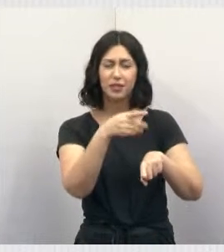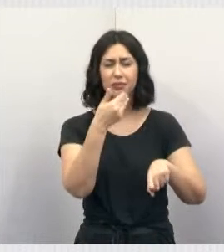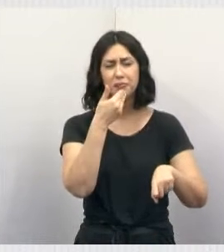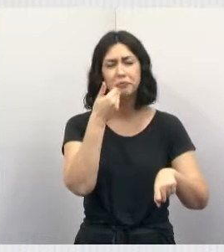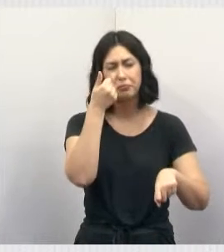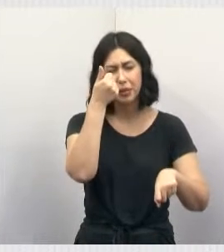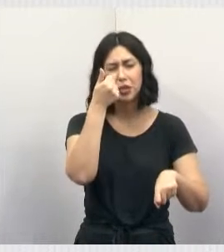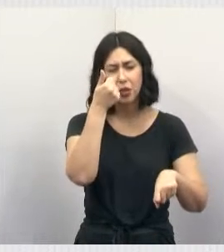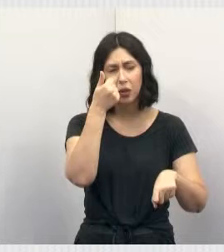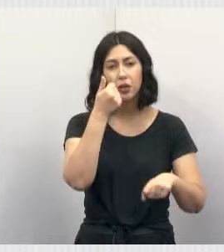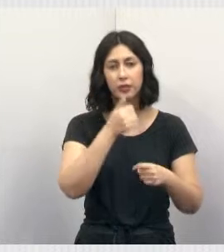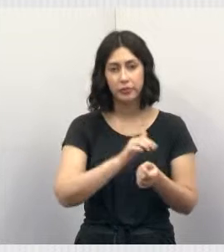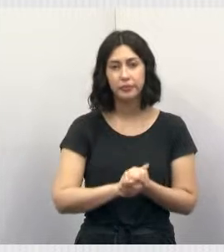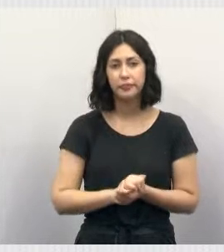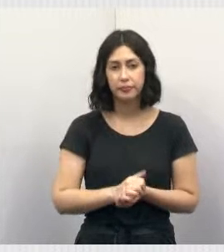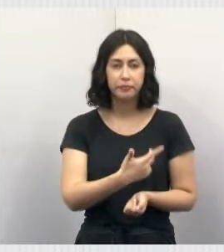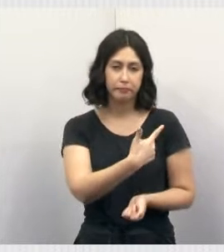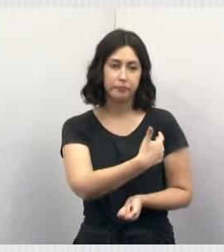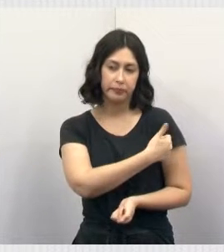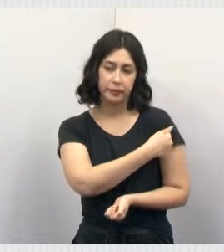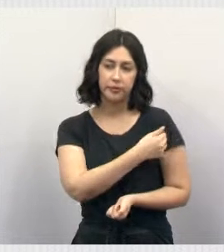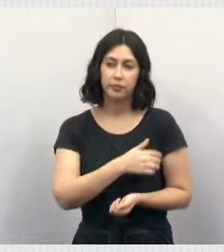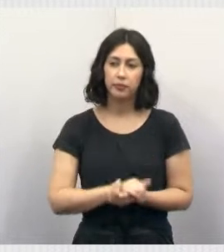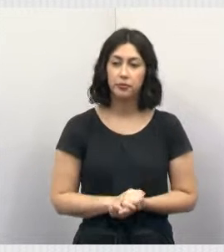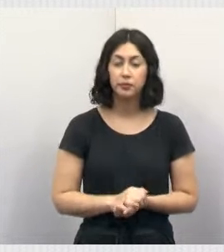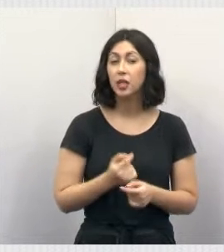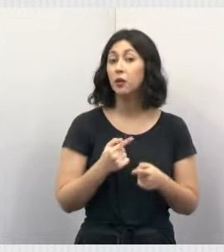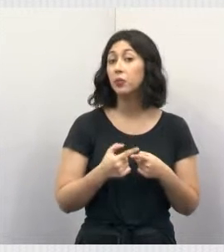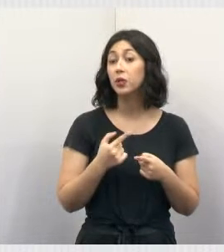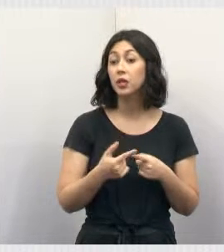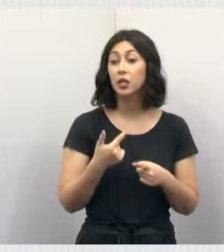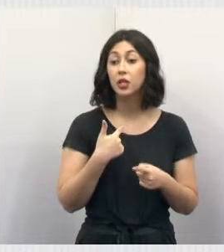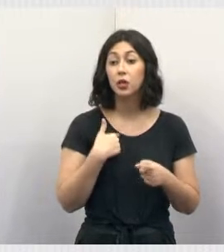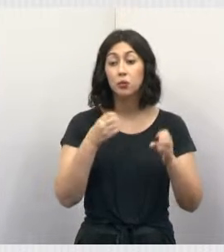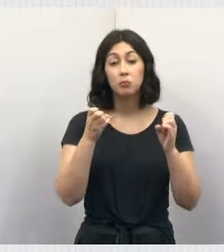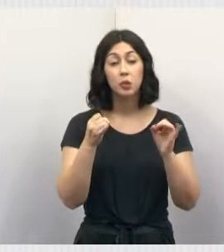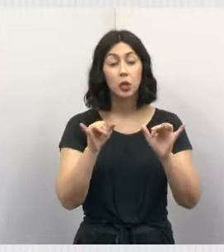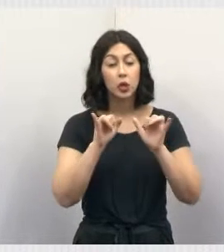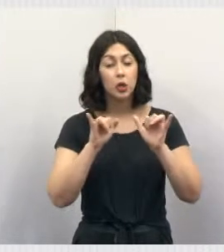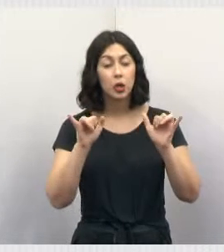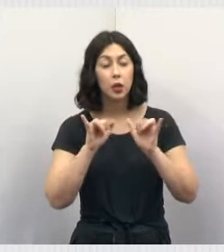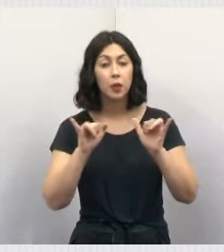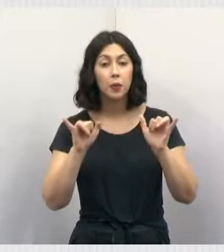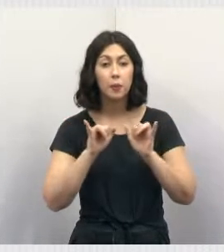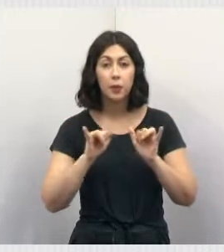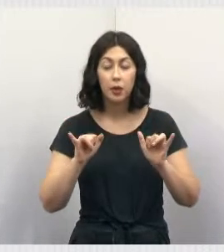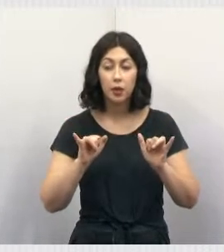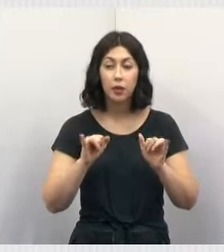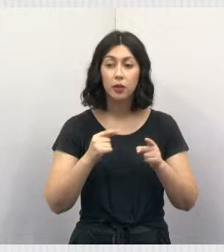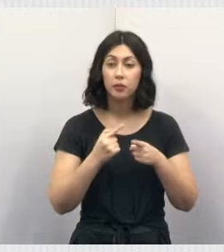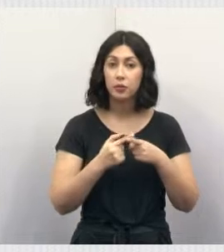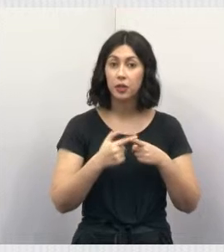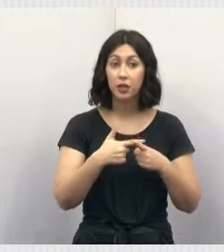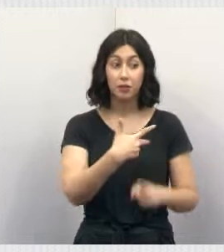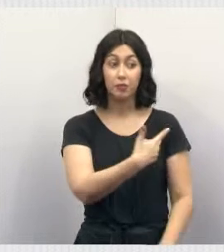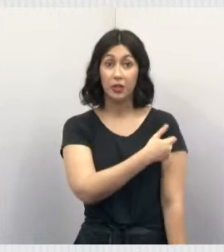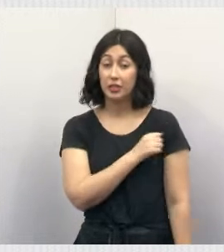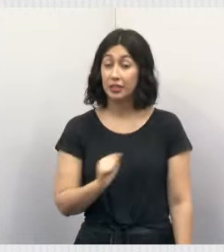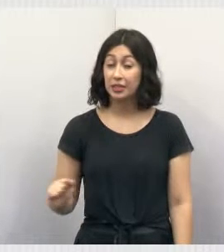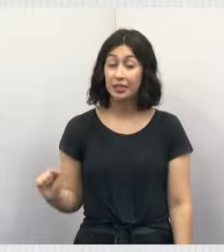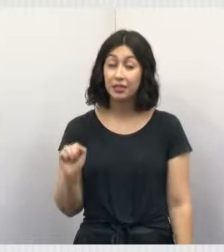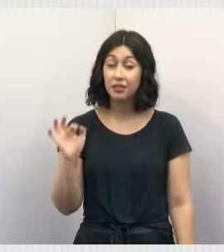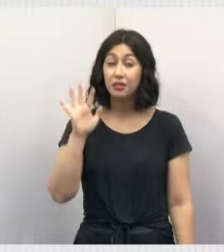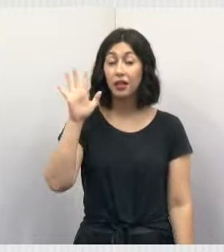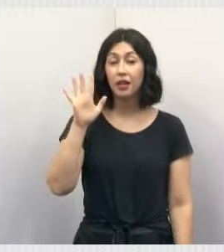vacina para você vacinar seu animalzinho. Por que eu estou fazendo essa segunda campanha de vacinação? Porque é uma vacina cara,